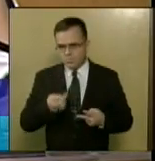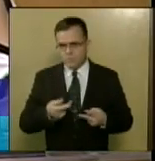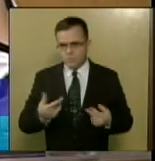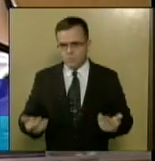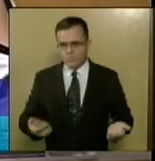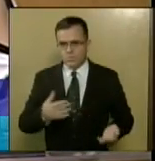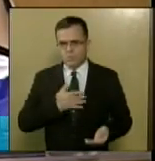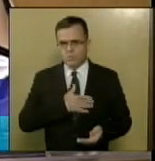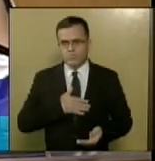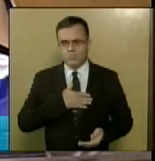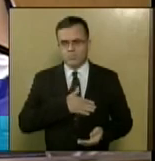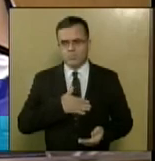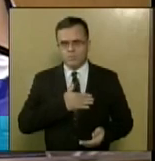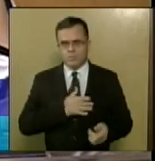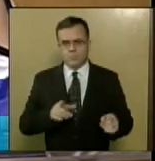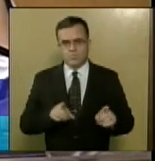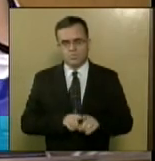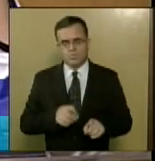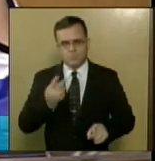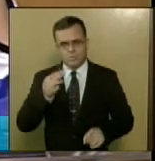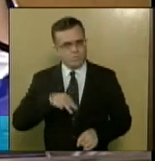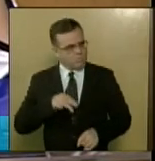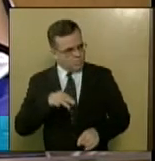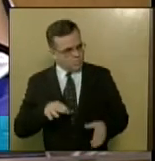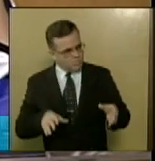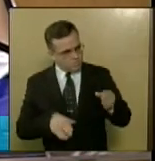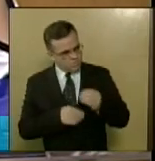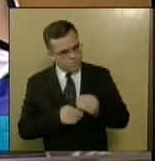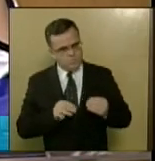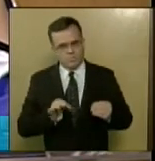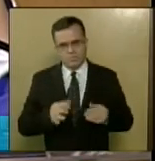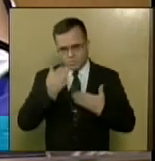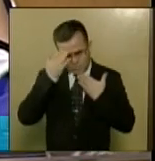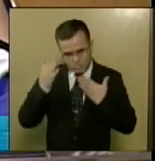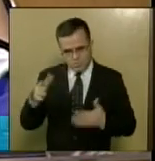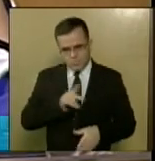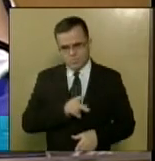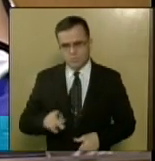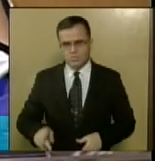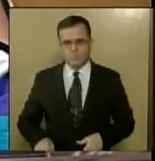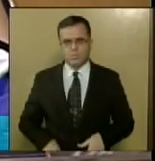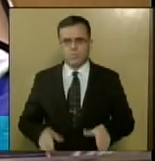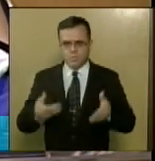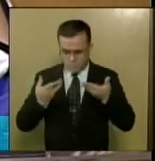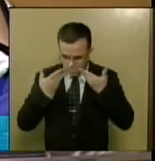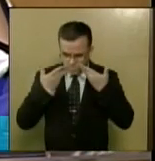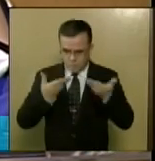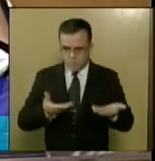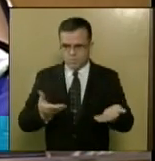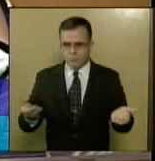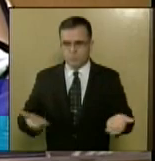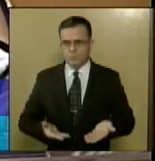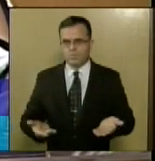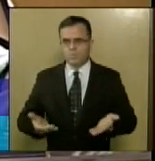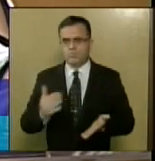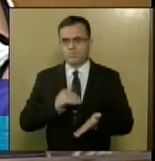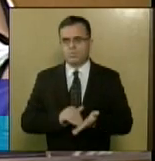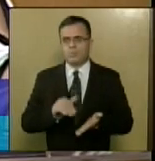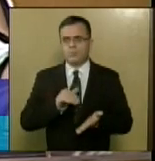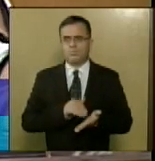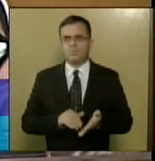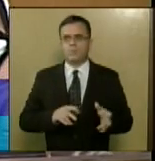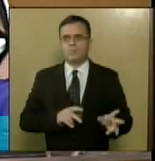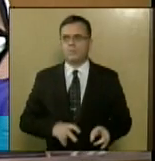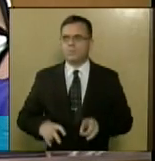aqui também de registrar... Tem mais dois minutos. Obrigada, senhor presidente. A visita que fiz hoje pela manhã ao secretário de